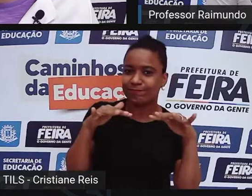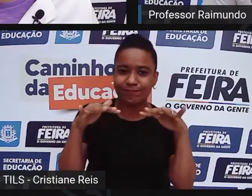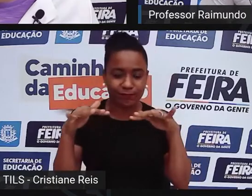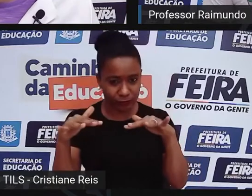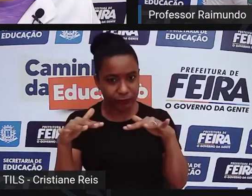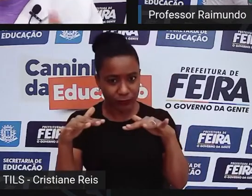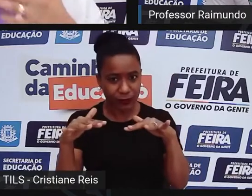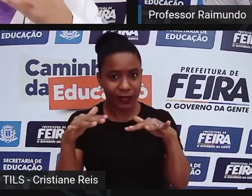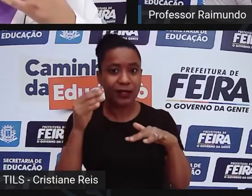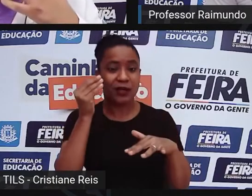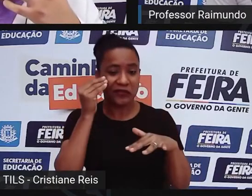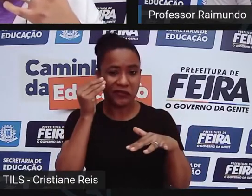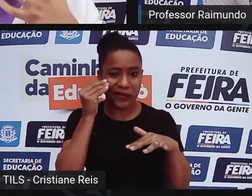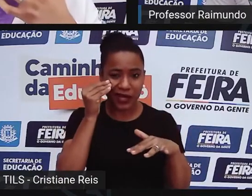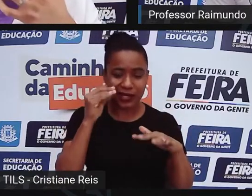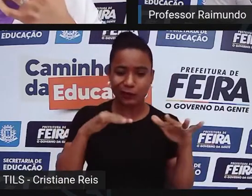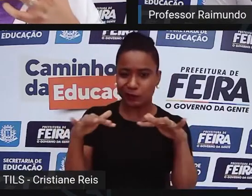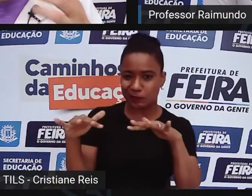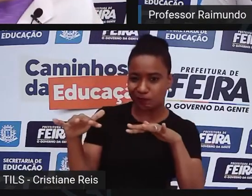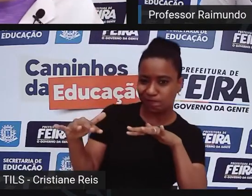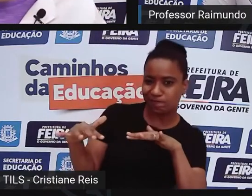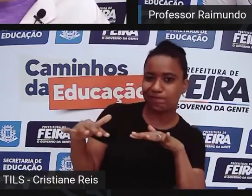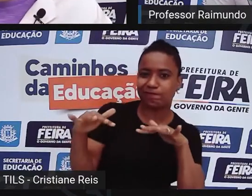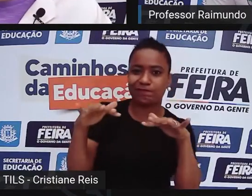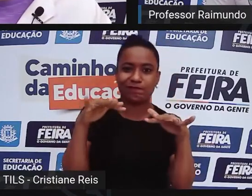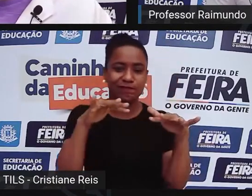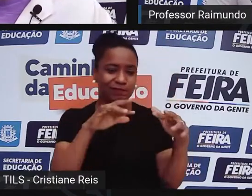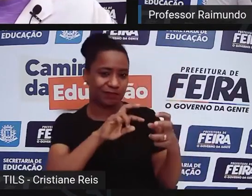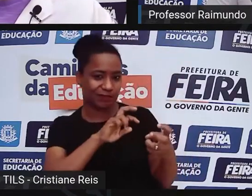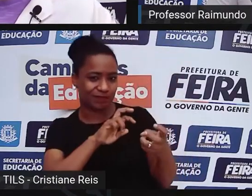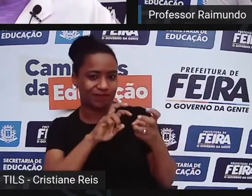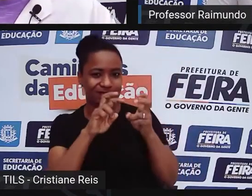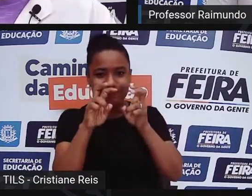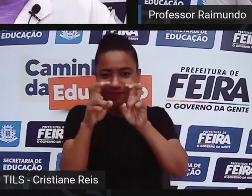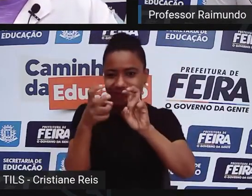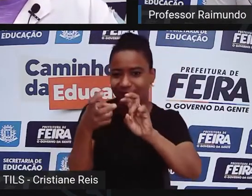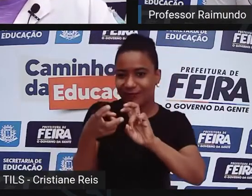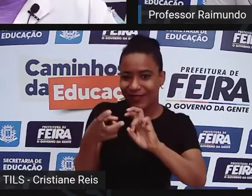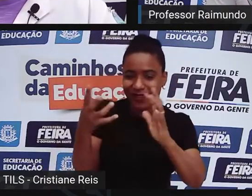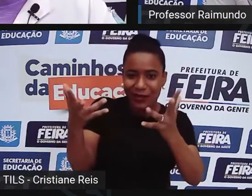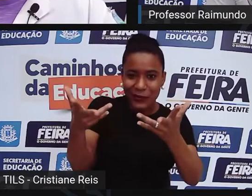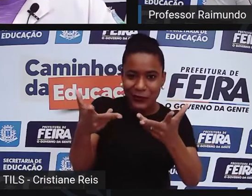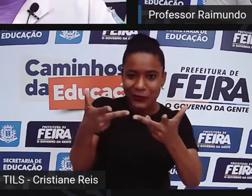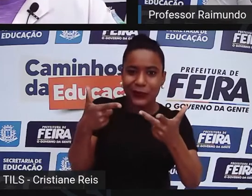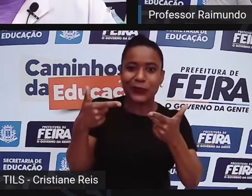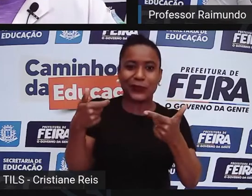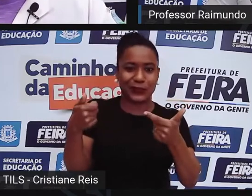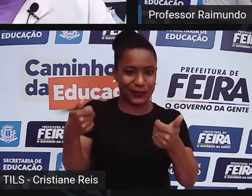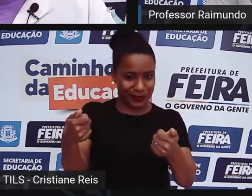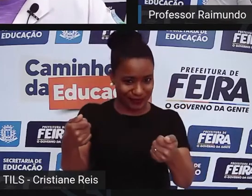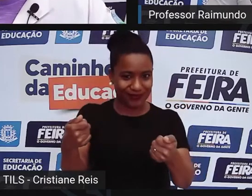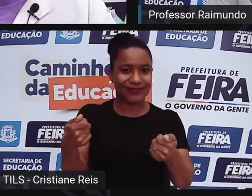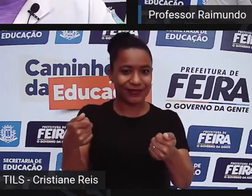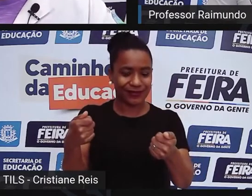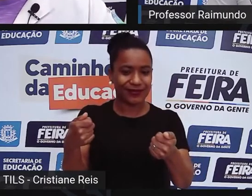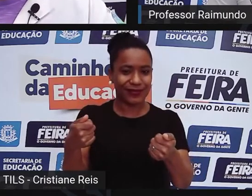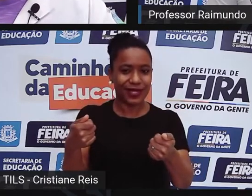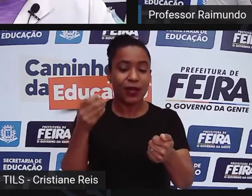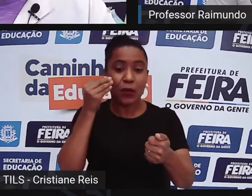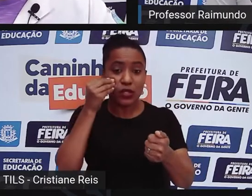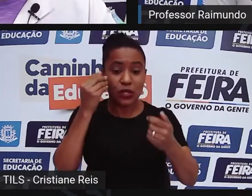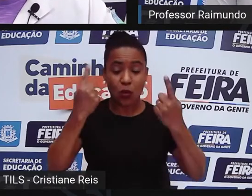mandinga, do balanço, da negaça, da capoeira. Está tudo envolvido ali na ginga. É o